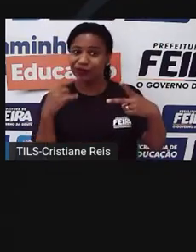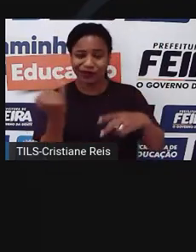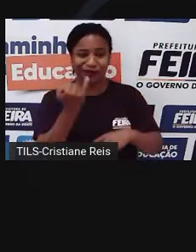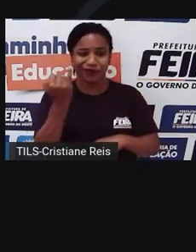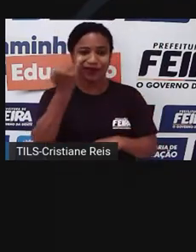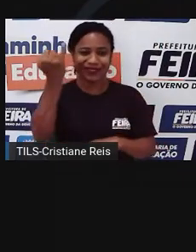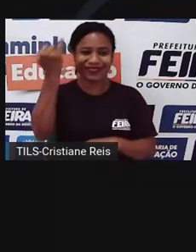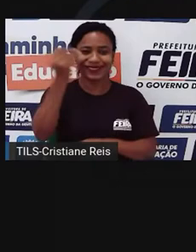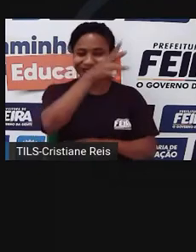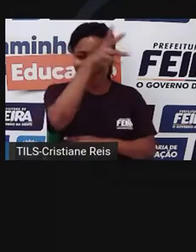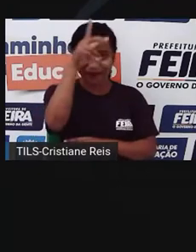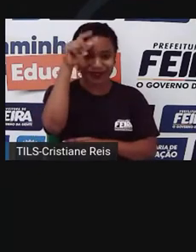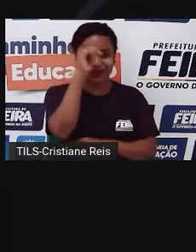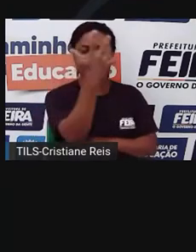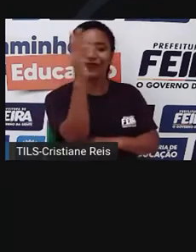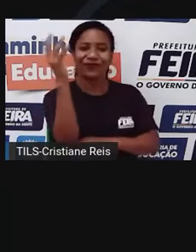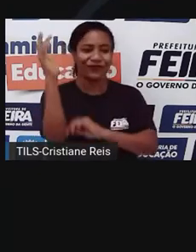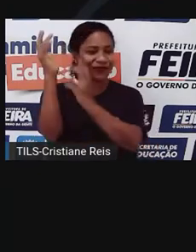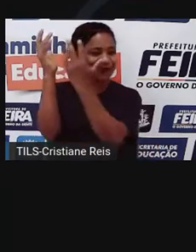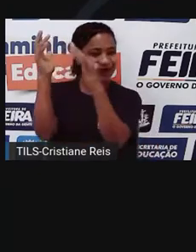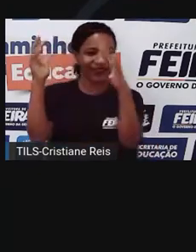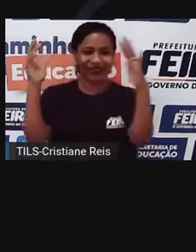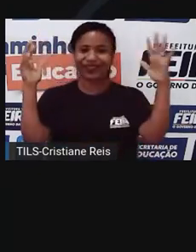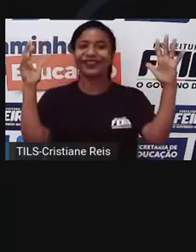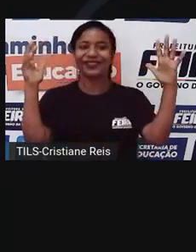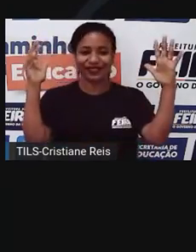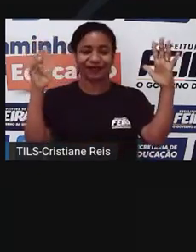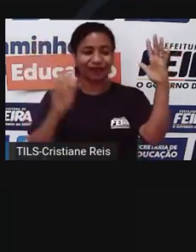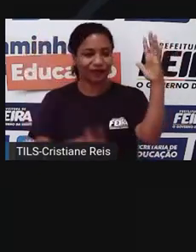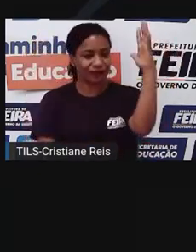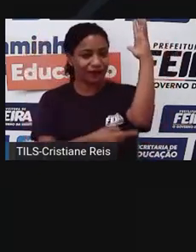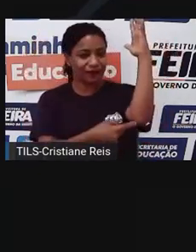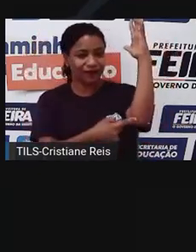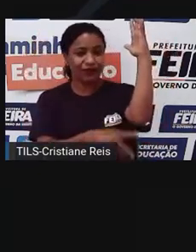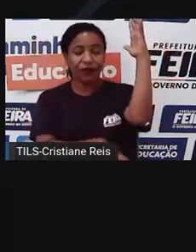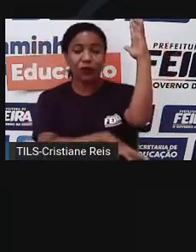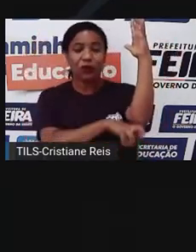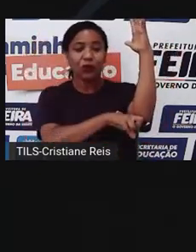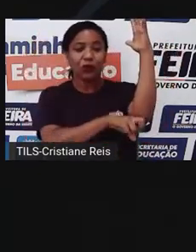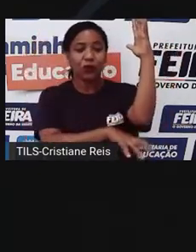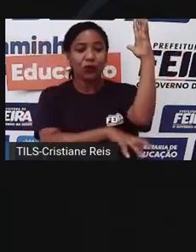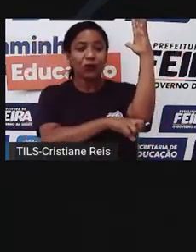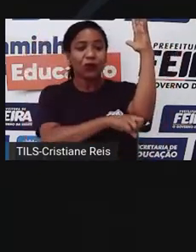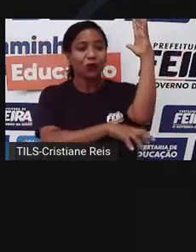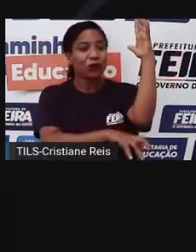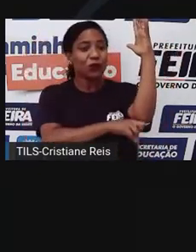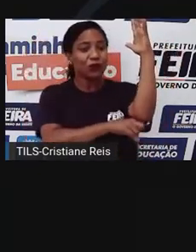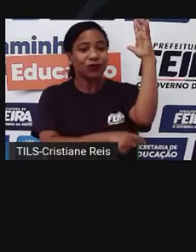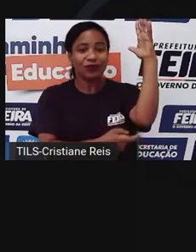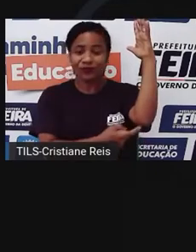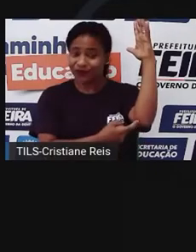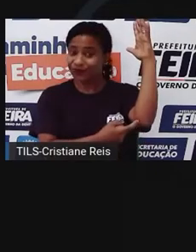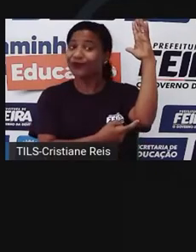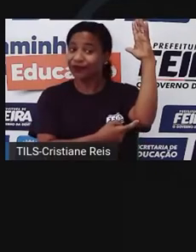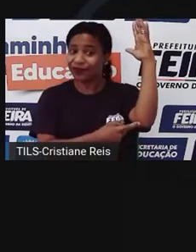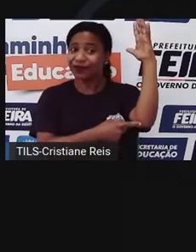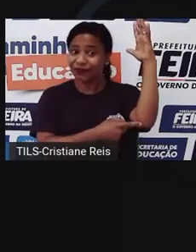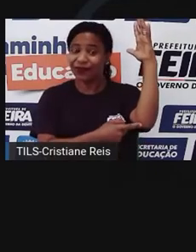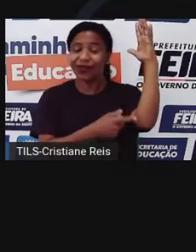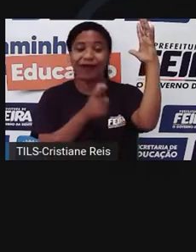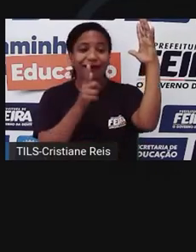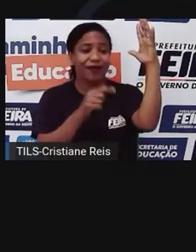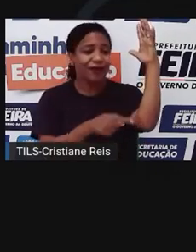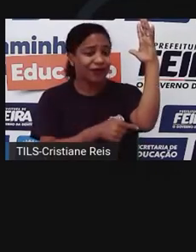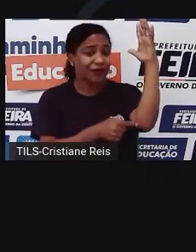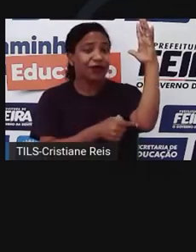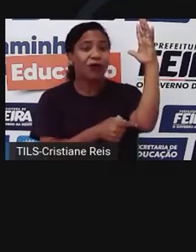A Amazônia armazena nas árvores e nas raízes das árvores uma quantidade equivalente a 100